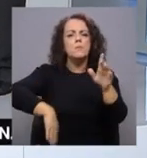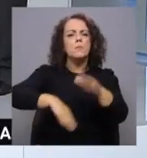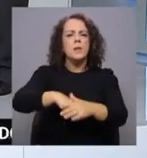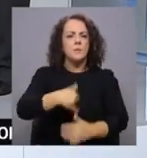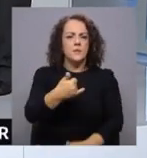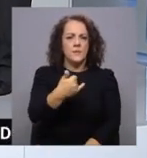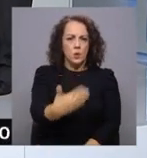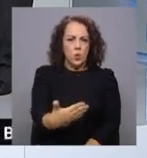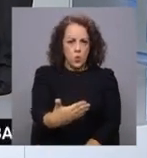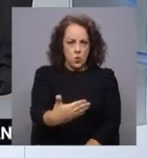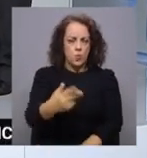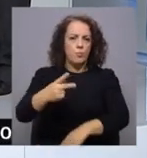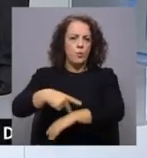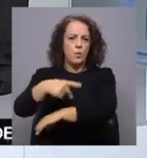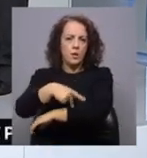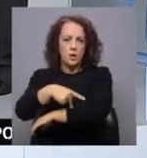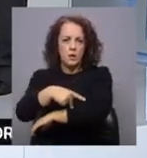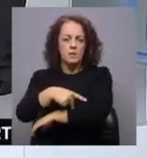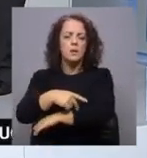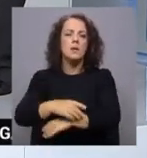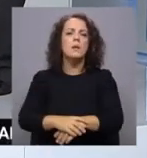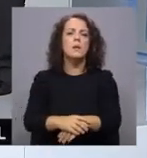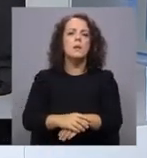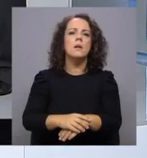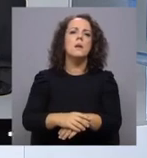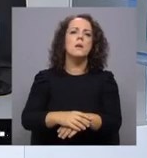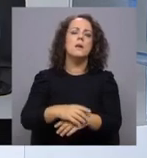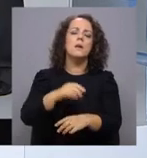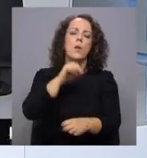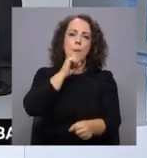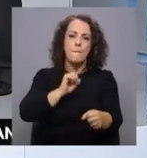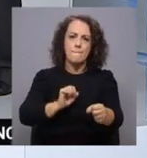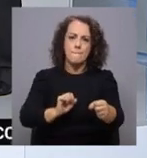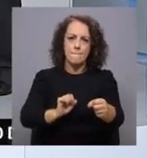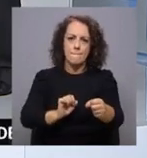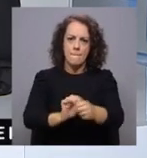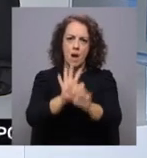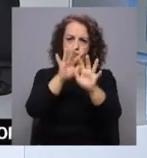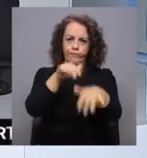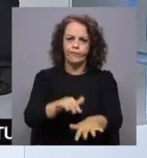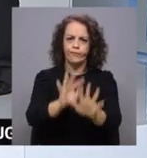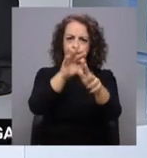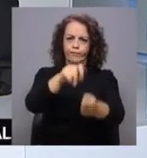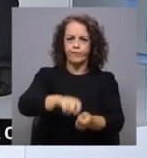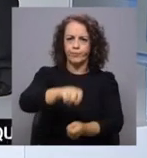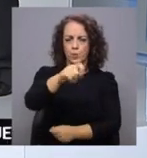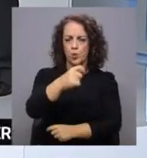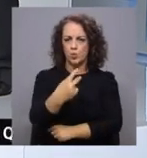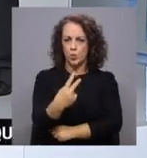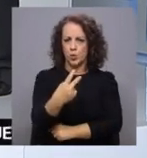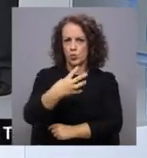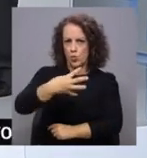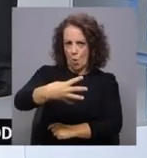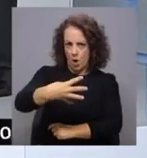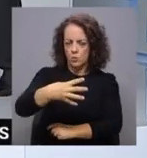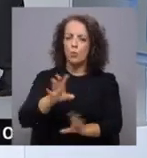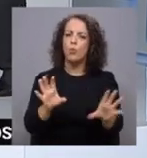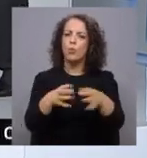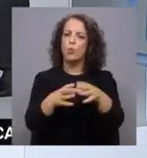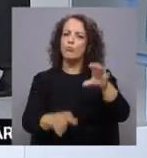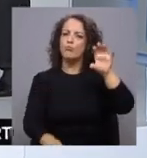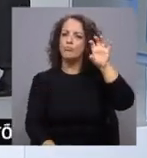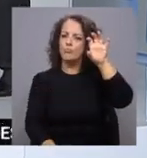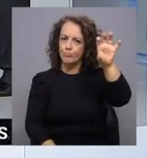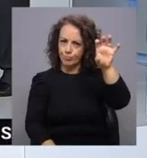21 graus em Ponta Delgada, e vamos ter ondulação de noroeste com 2 a 4 metros no grupo ocidental,